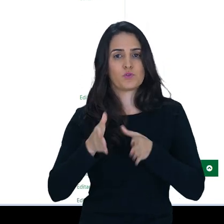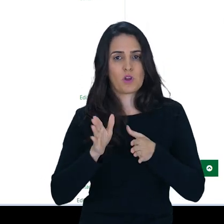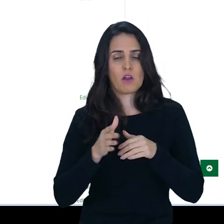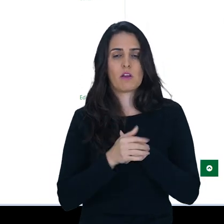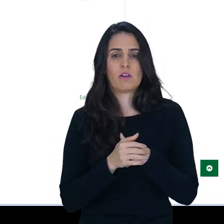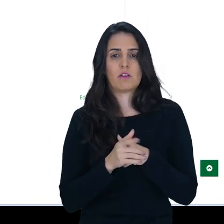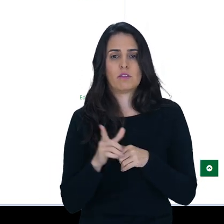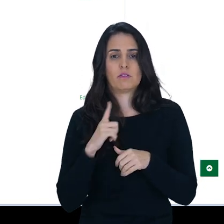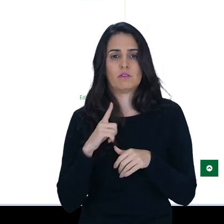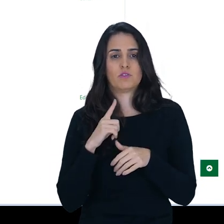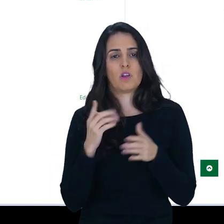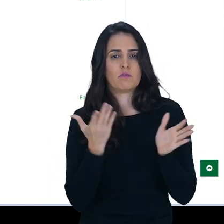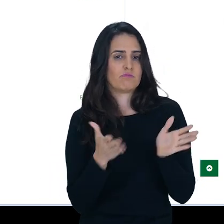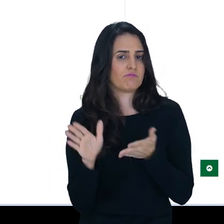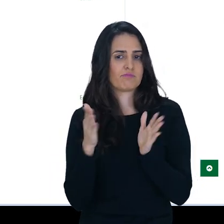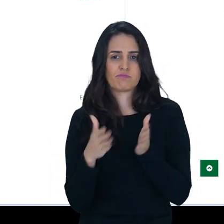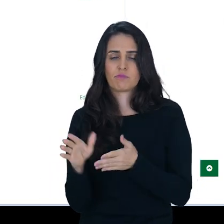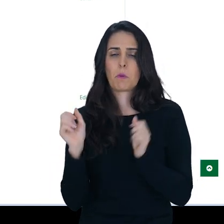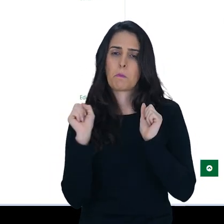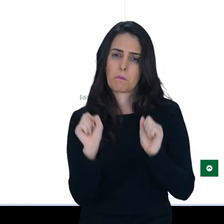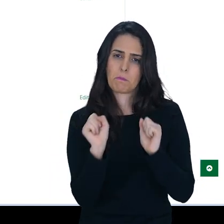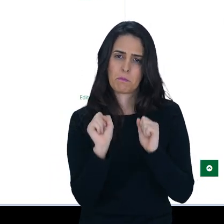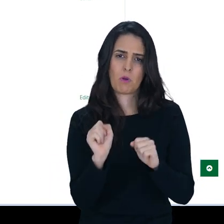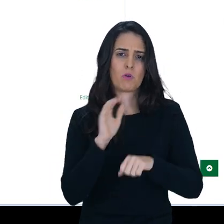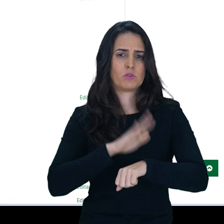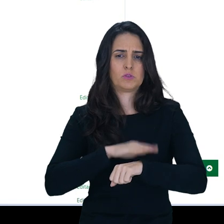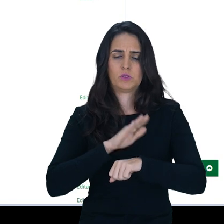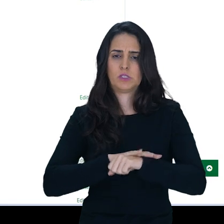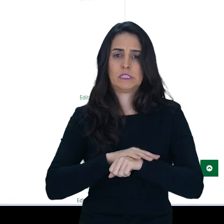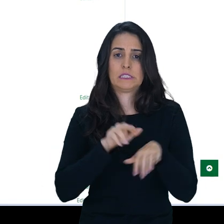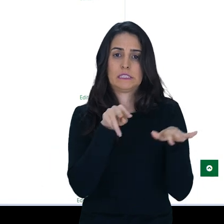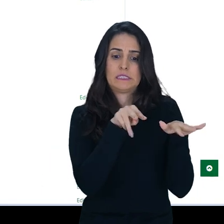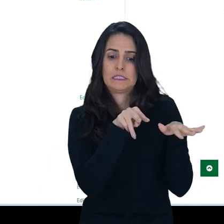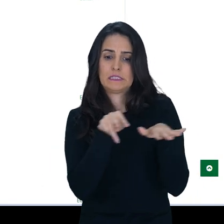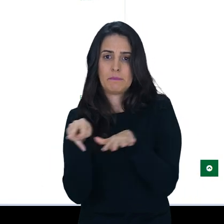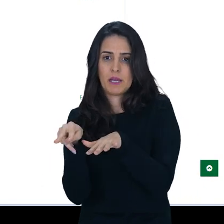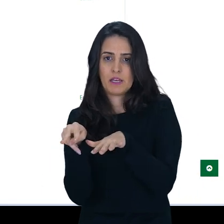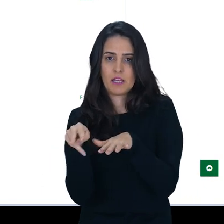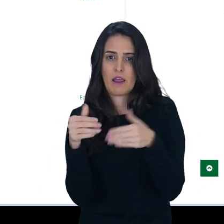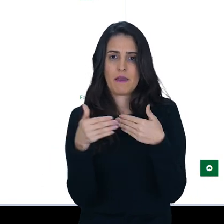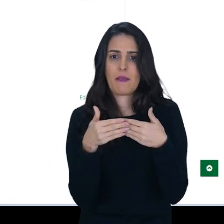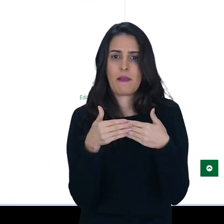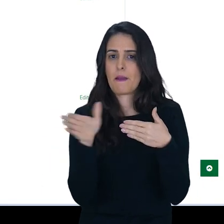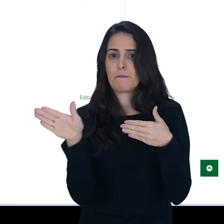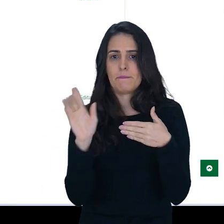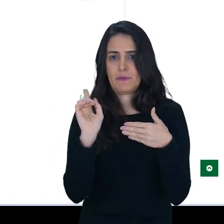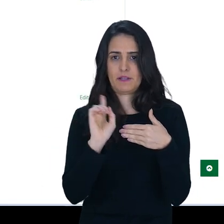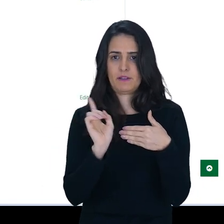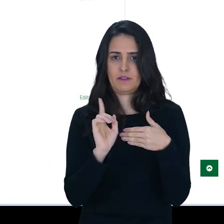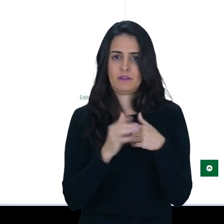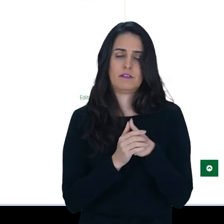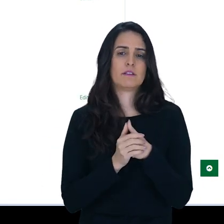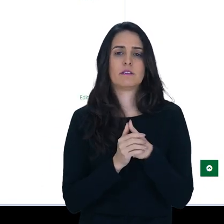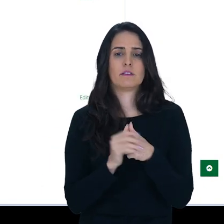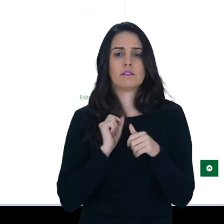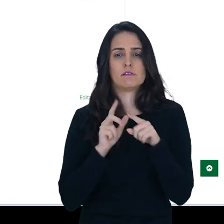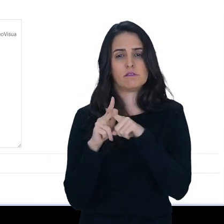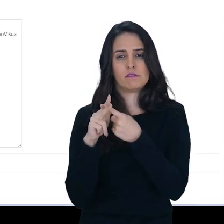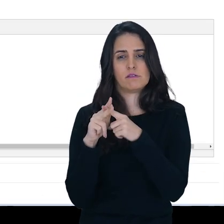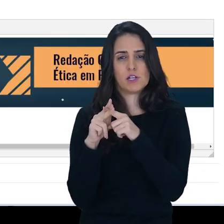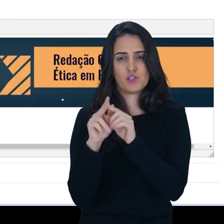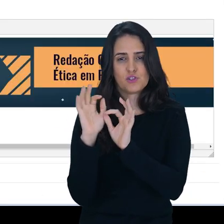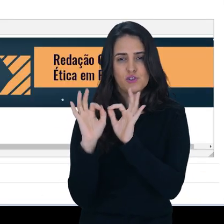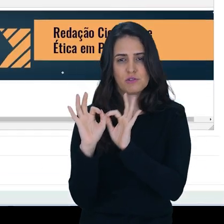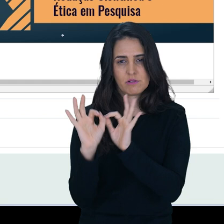curso ele já está em andamento, não tem problema nenhum, você pode fazer isso desde que a semana ainda não esteja aberta. Então eu vou